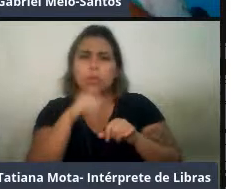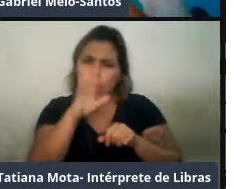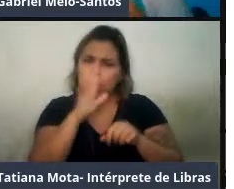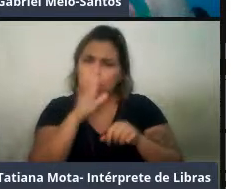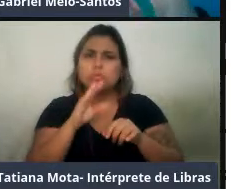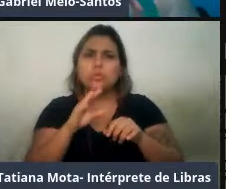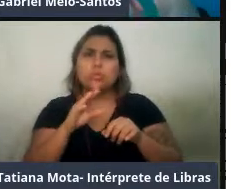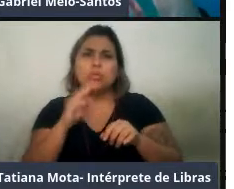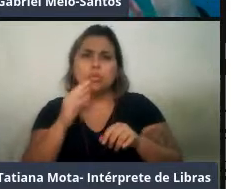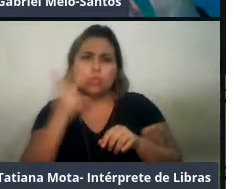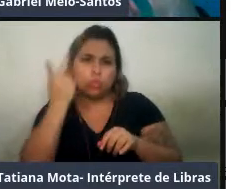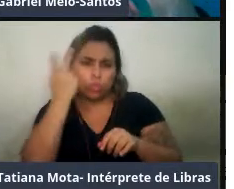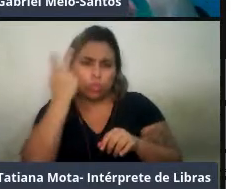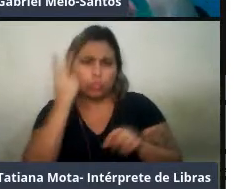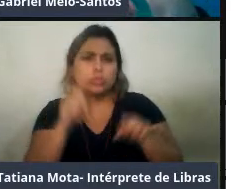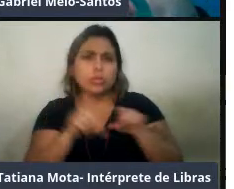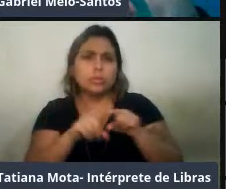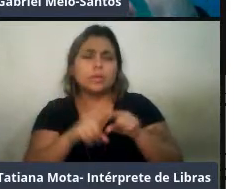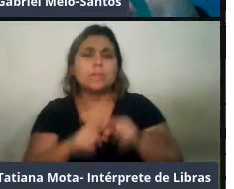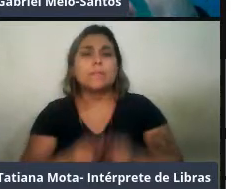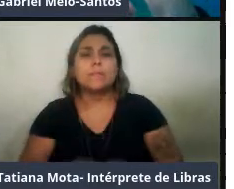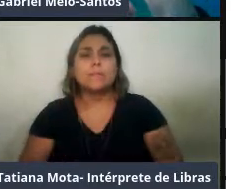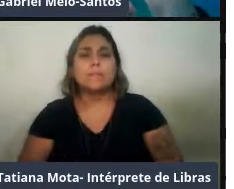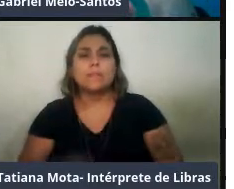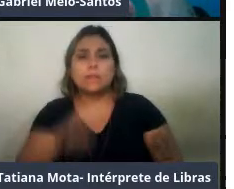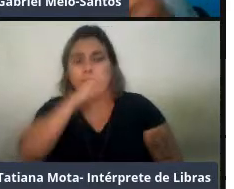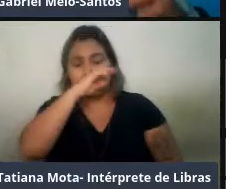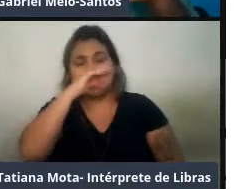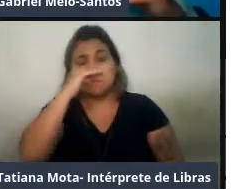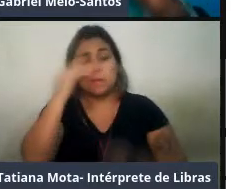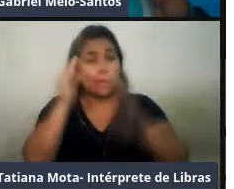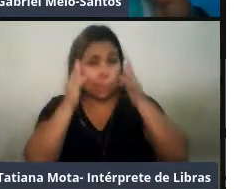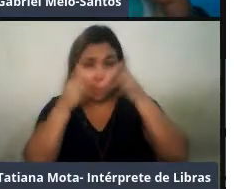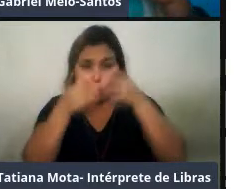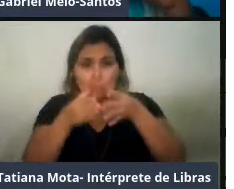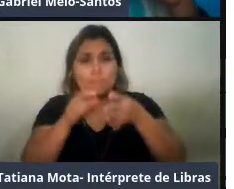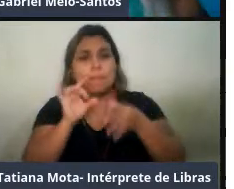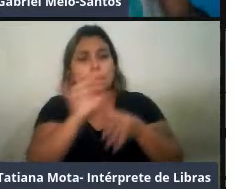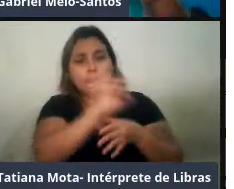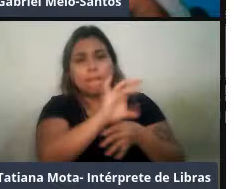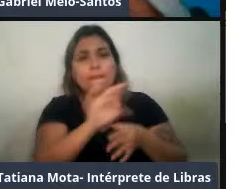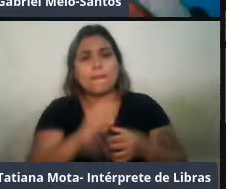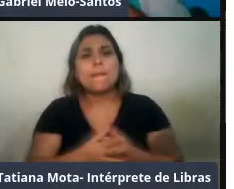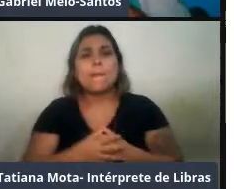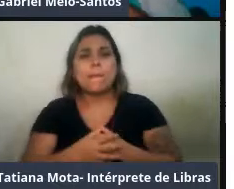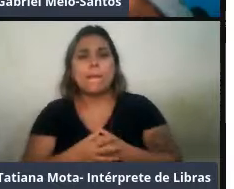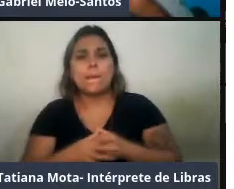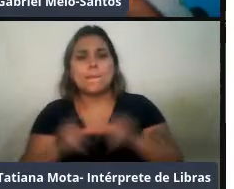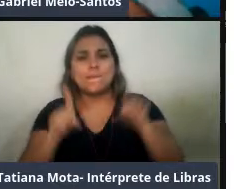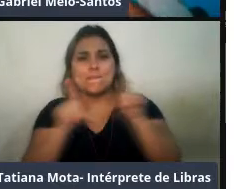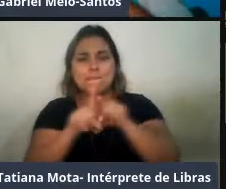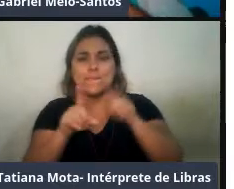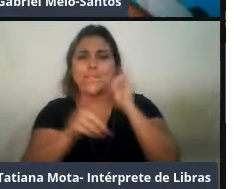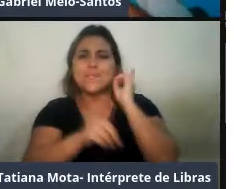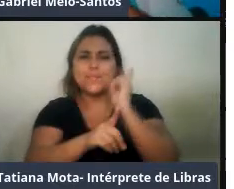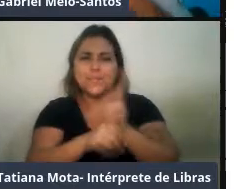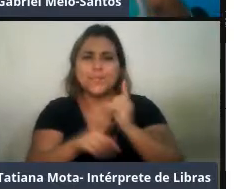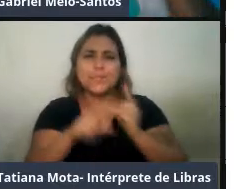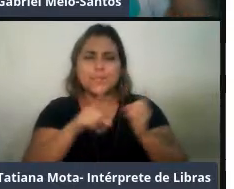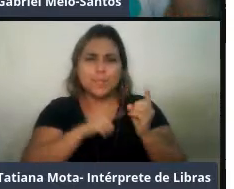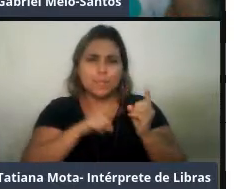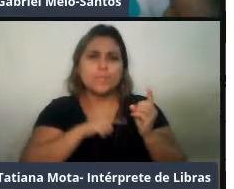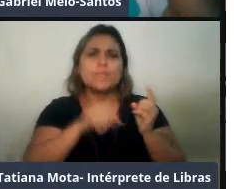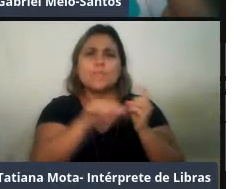únicos delas. E também a gente verificou que há uma similaridade maior de populações que são mais